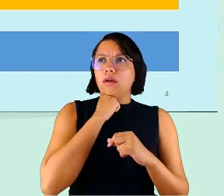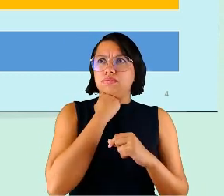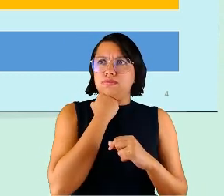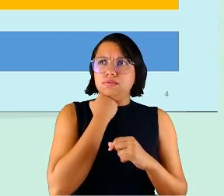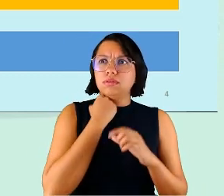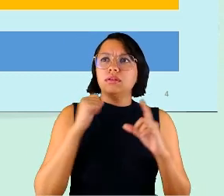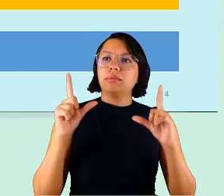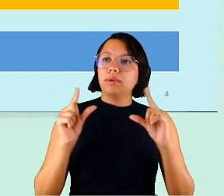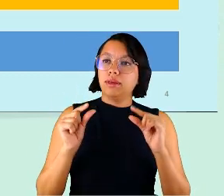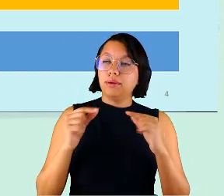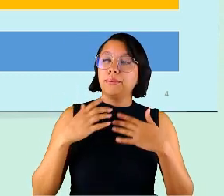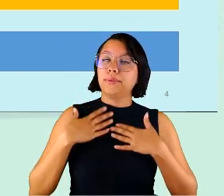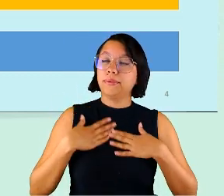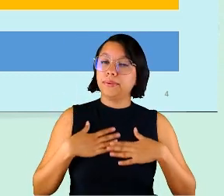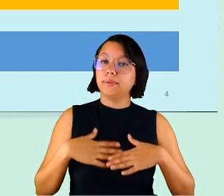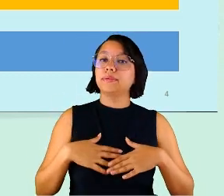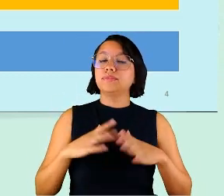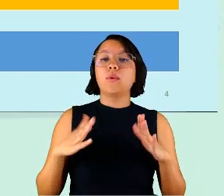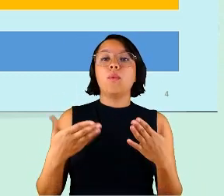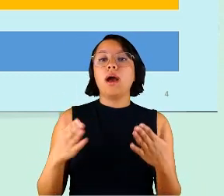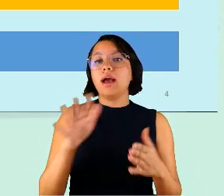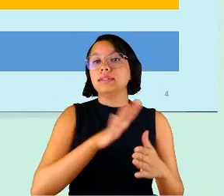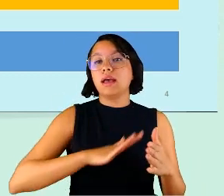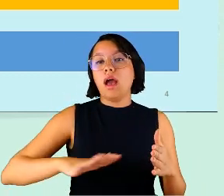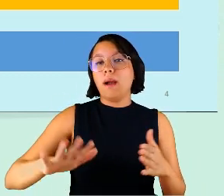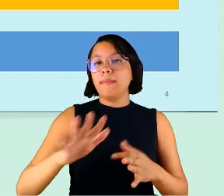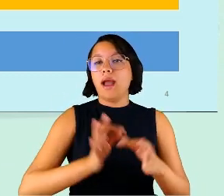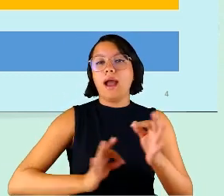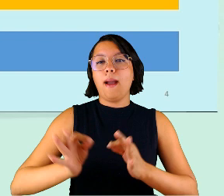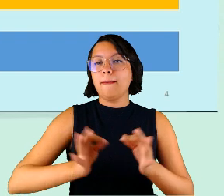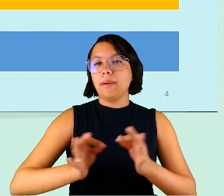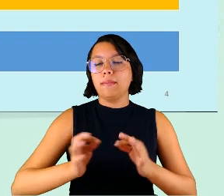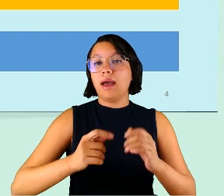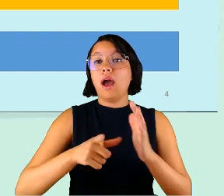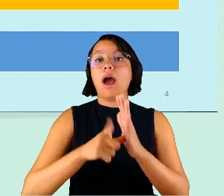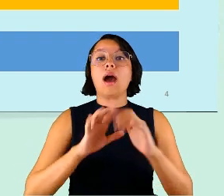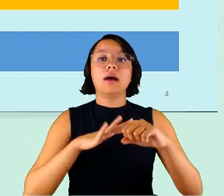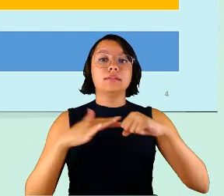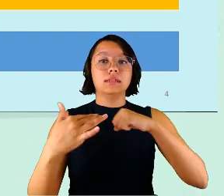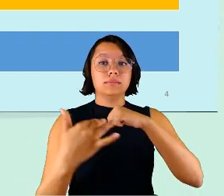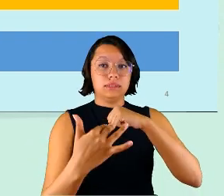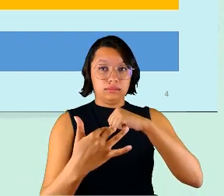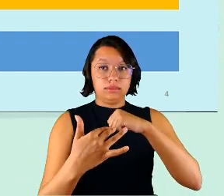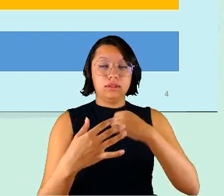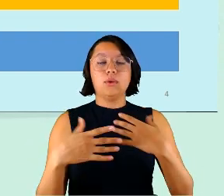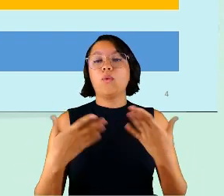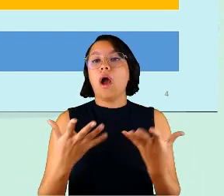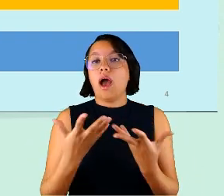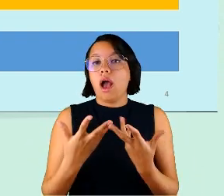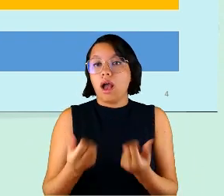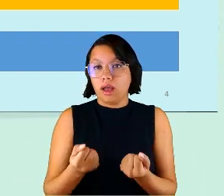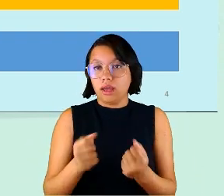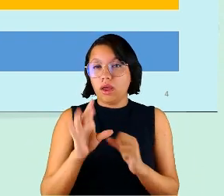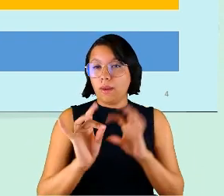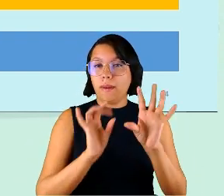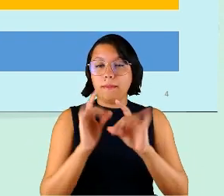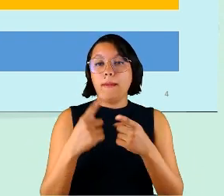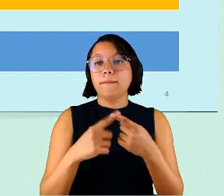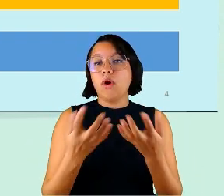quando tem todo esse ambiente preparado, estamos falando antes da pandemia, quando aderiram voluntariamente,